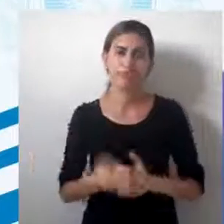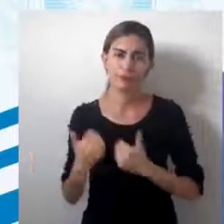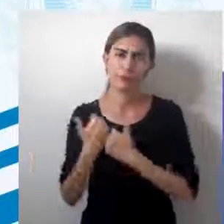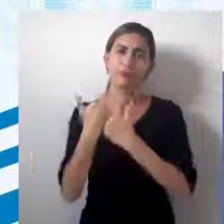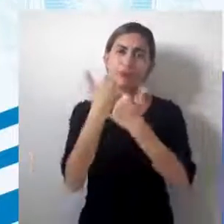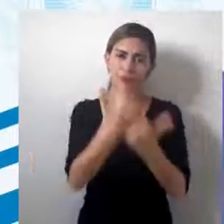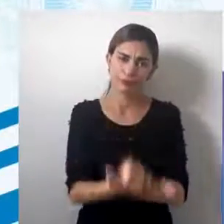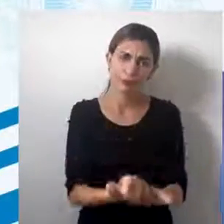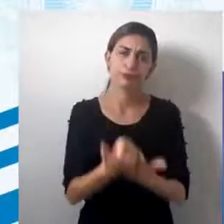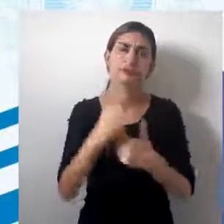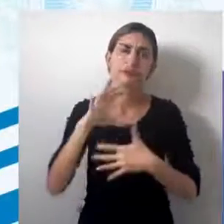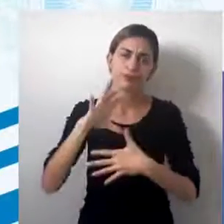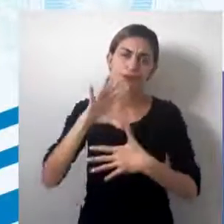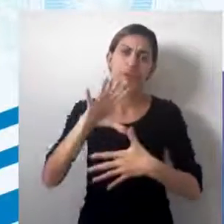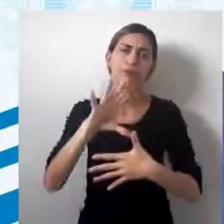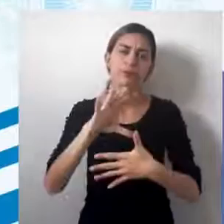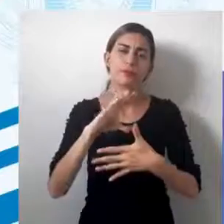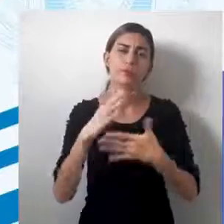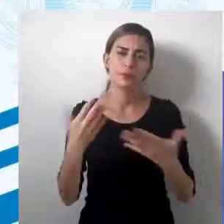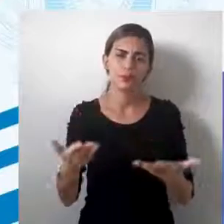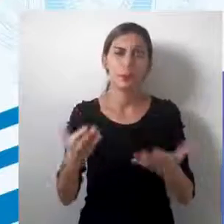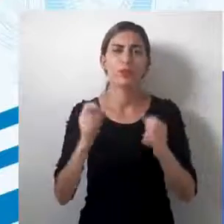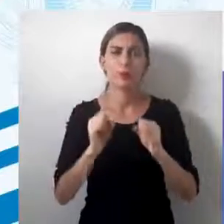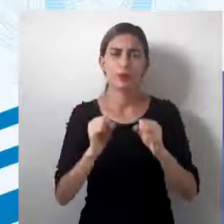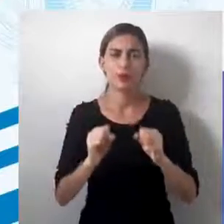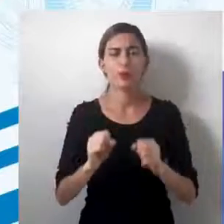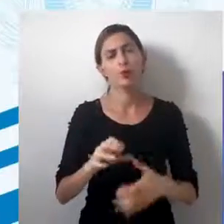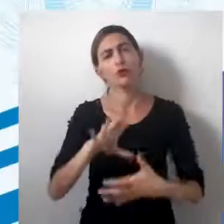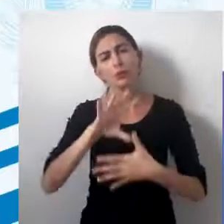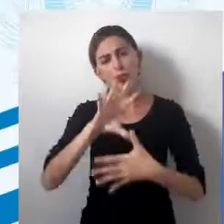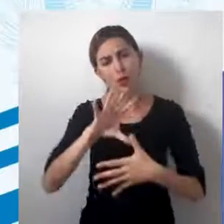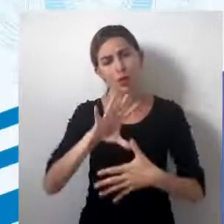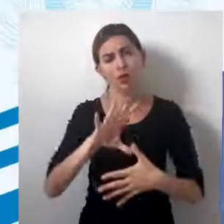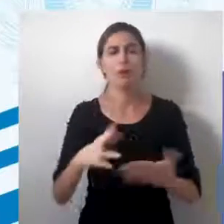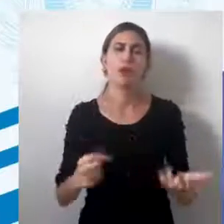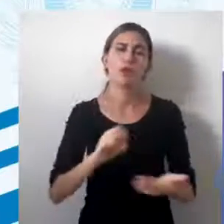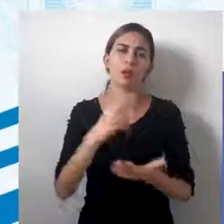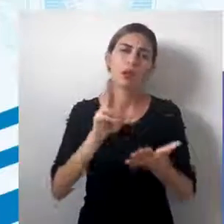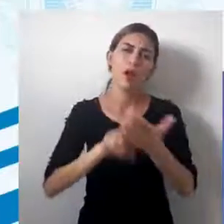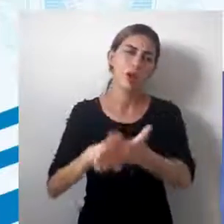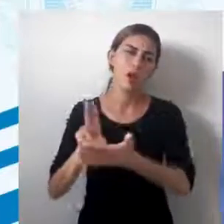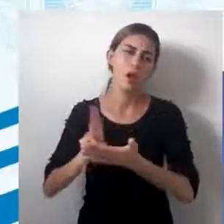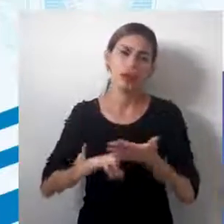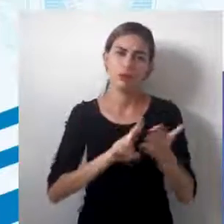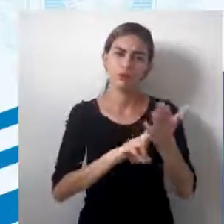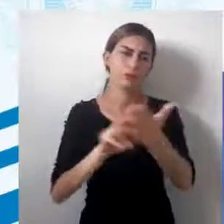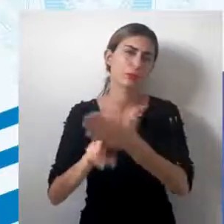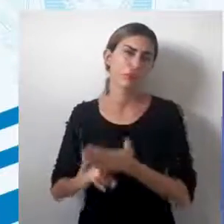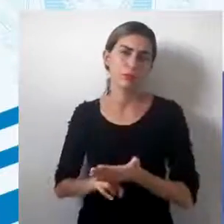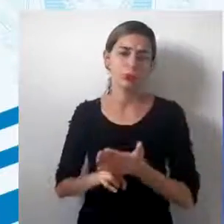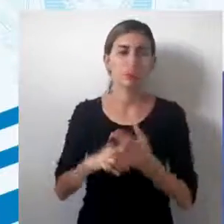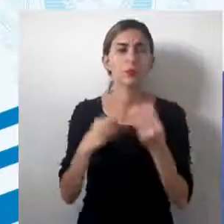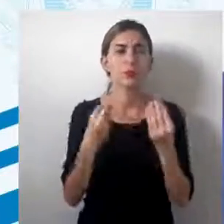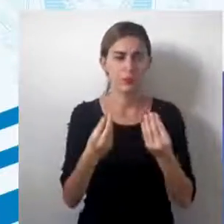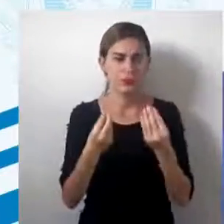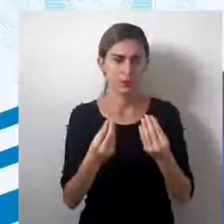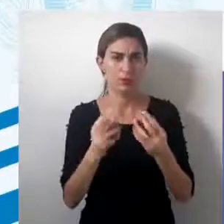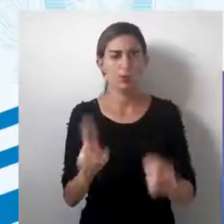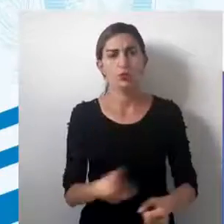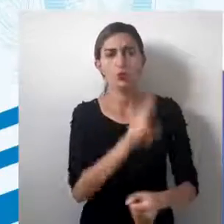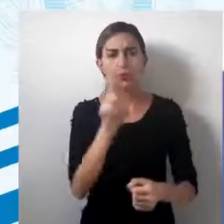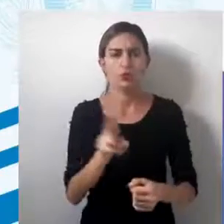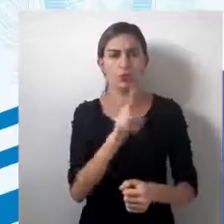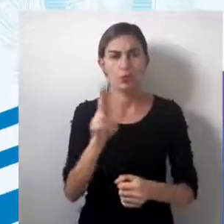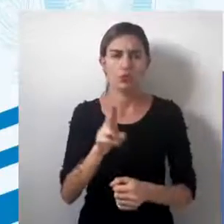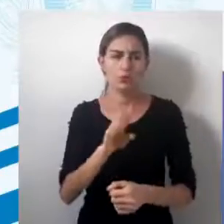de representação. E essa representação, ela pode ser justamente em forma dos mapas e das cartas. Para isso, a gente